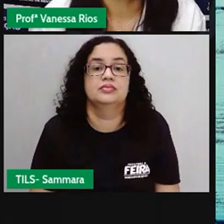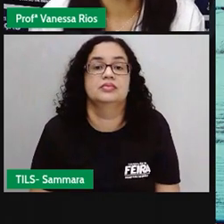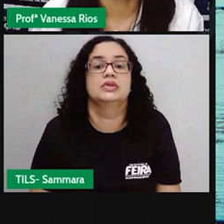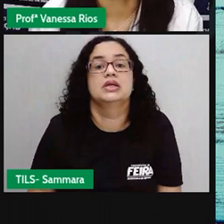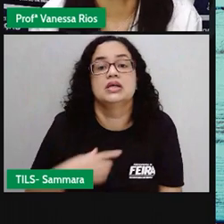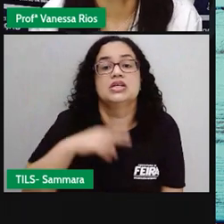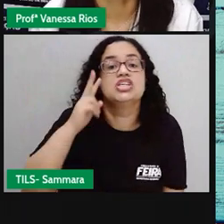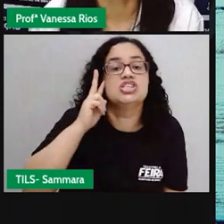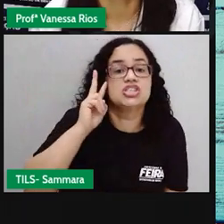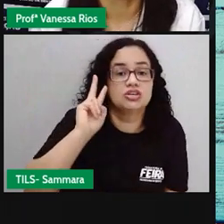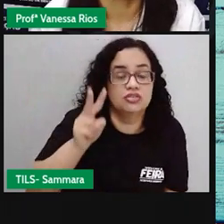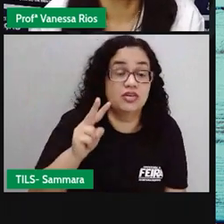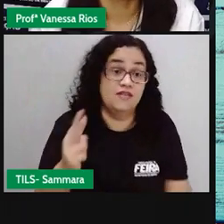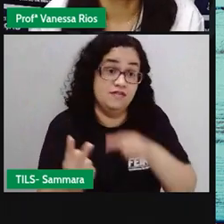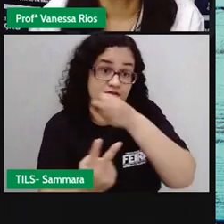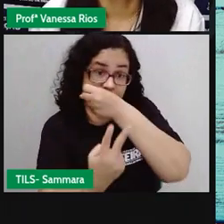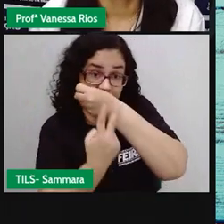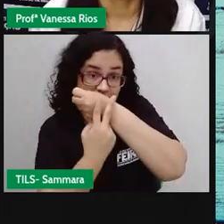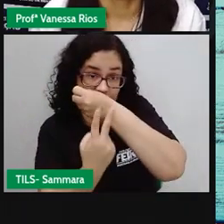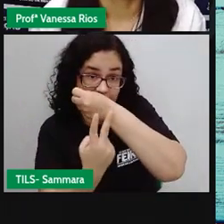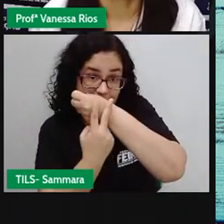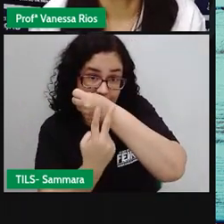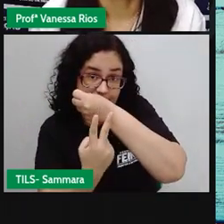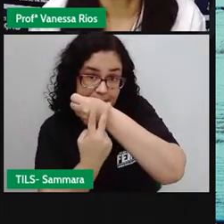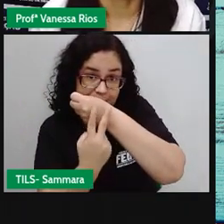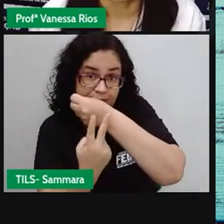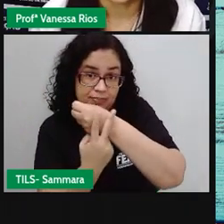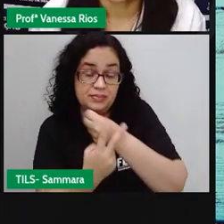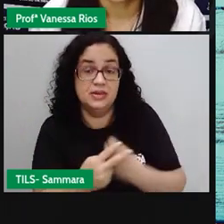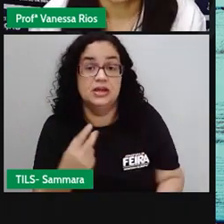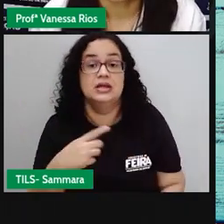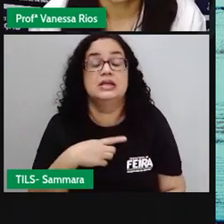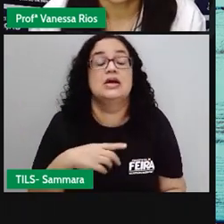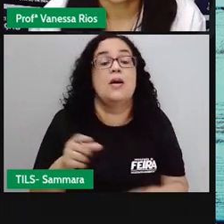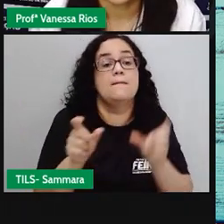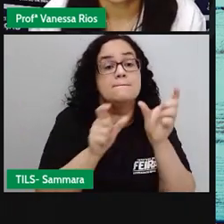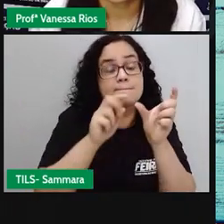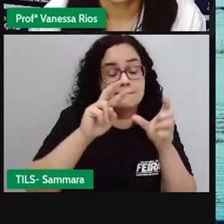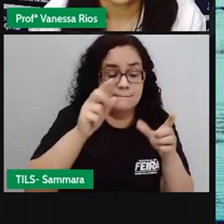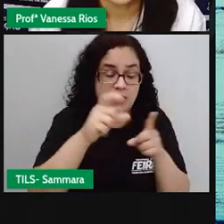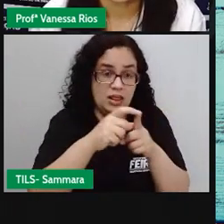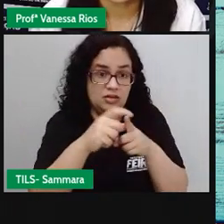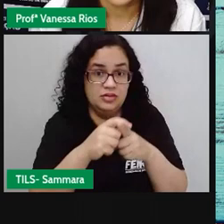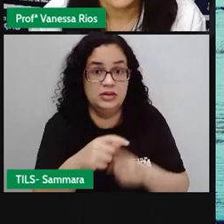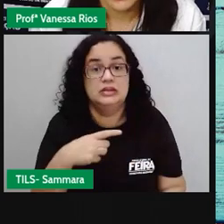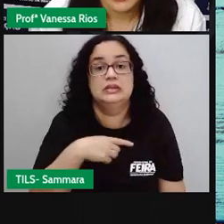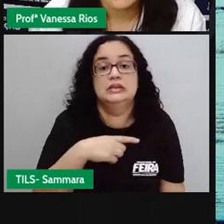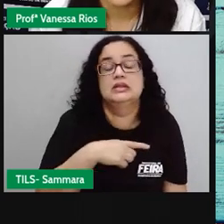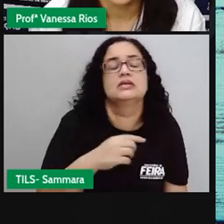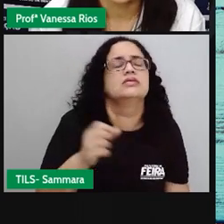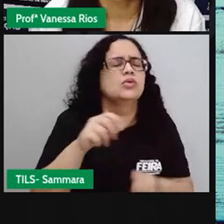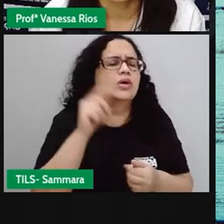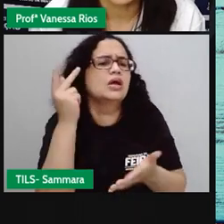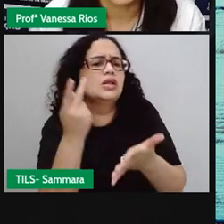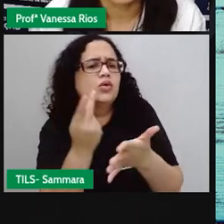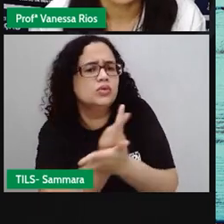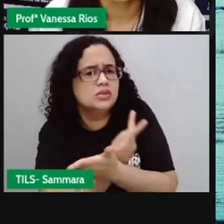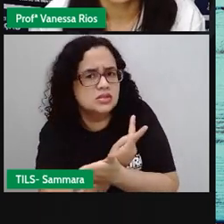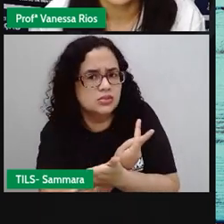E a gente já viu que os verbos são a classe de palavras que indica ações,